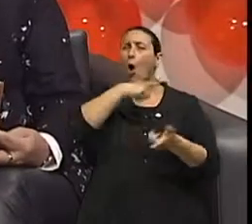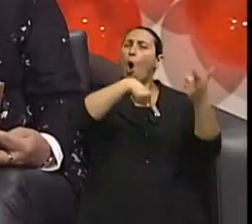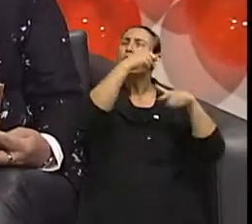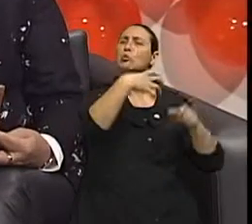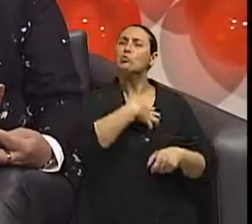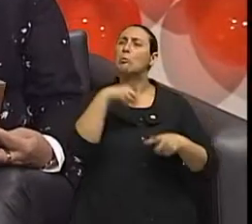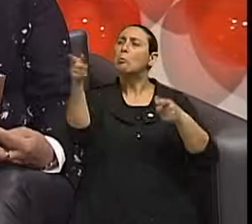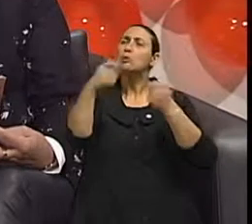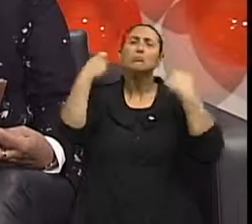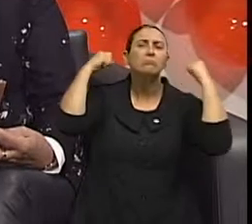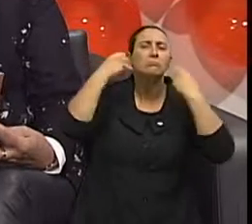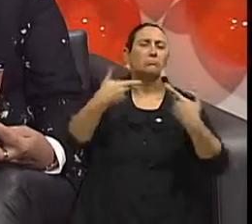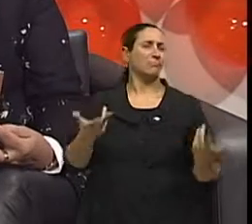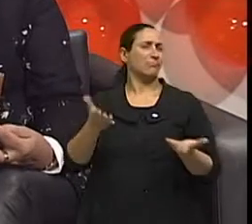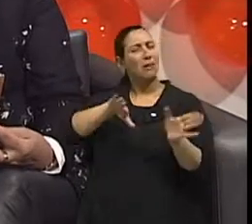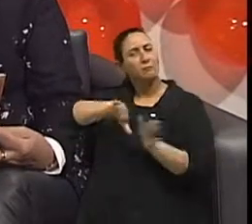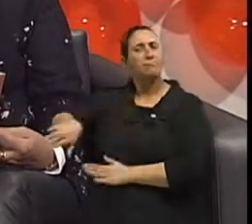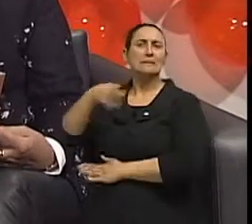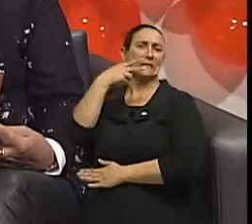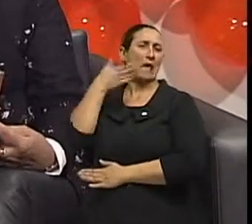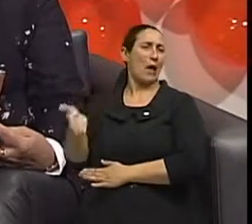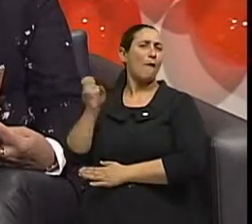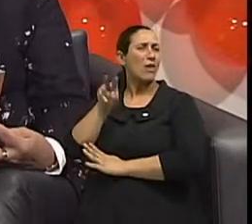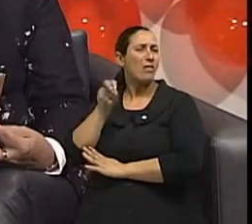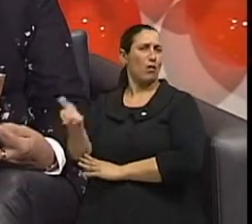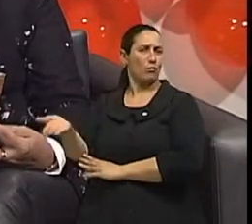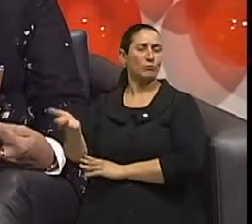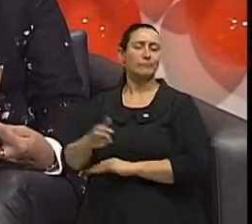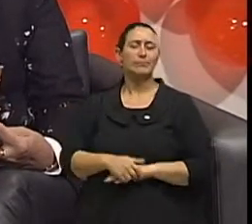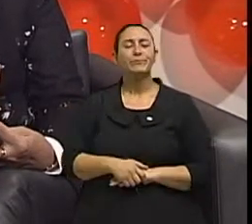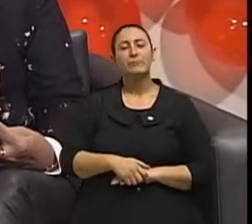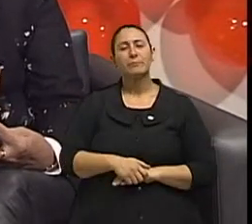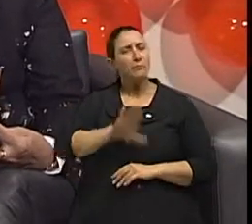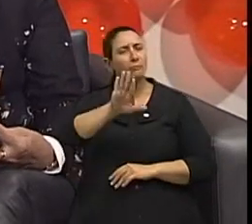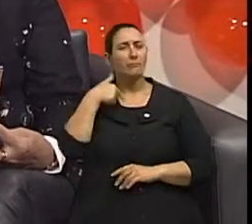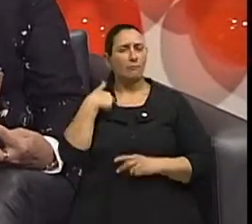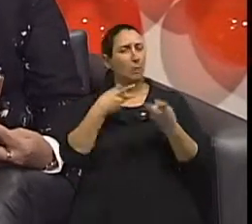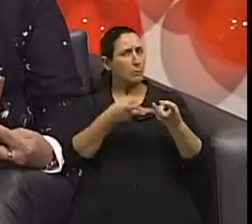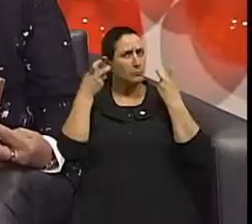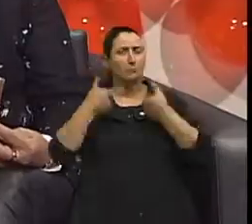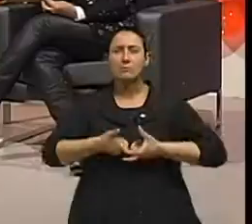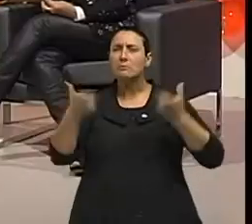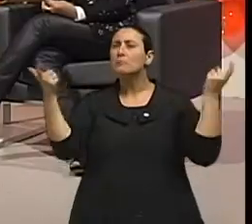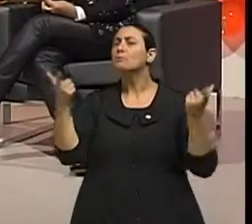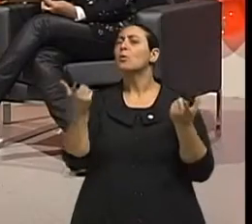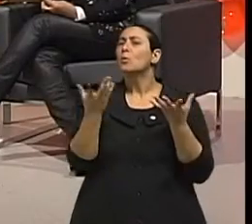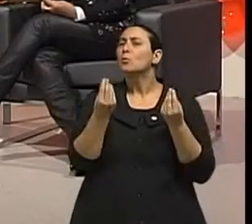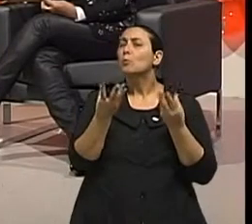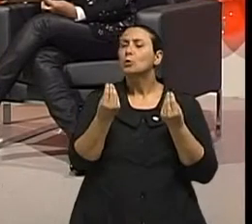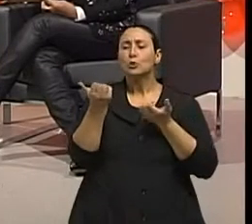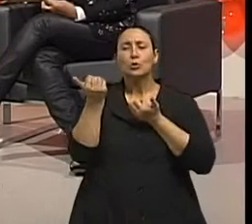Doutor, mais homens ou mulheres? A gente vê, por exemplo, os mais jovens, eu tenho percebido, muito mais